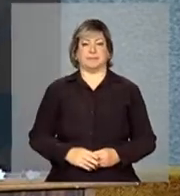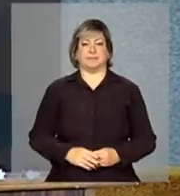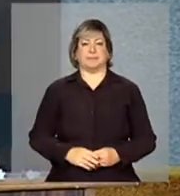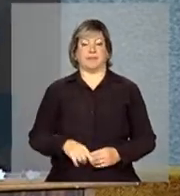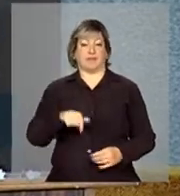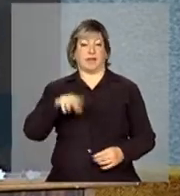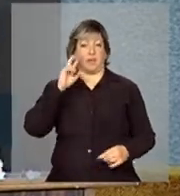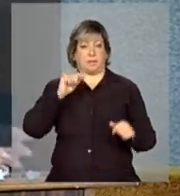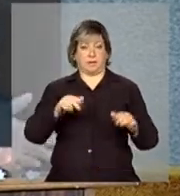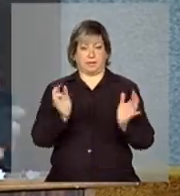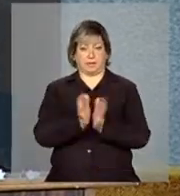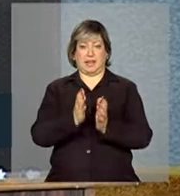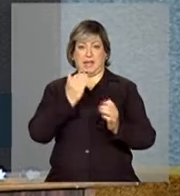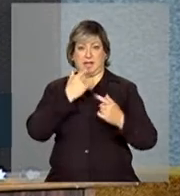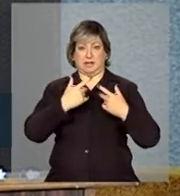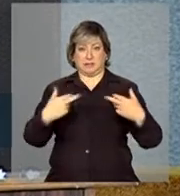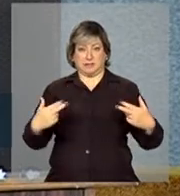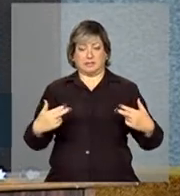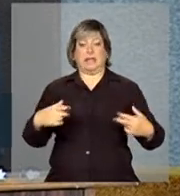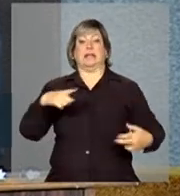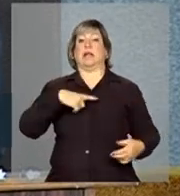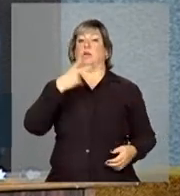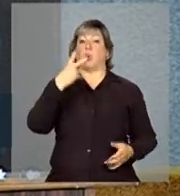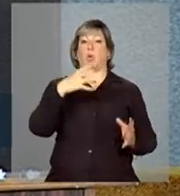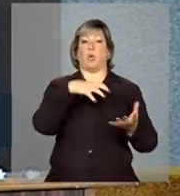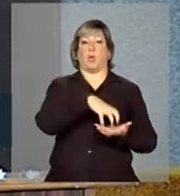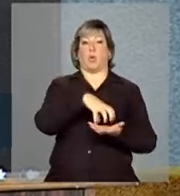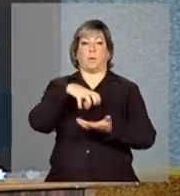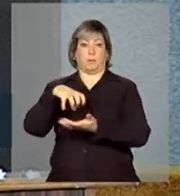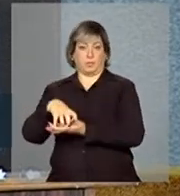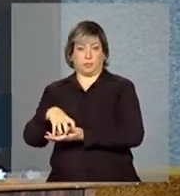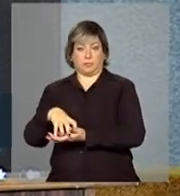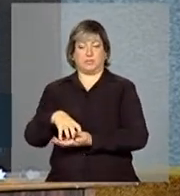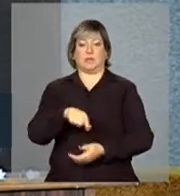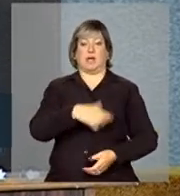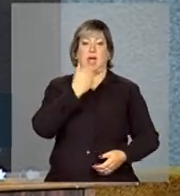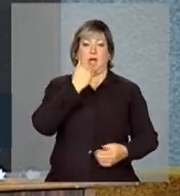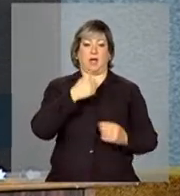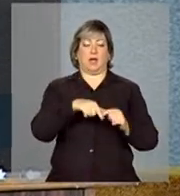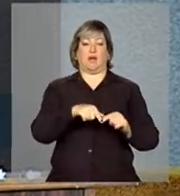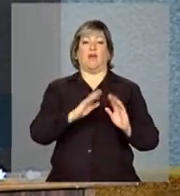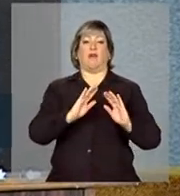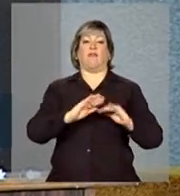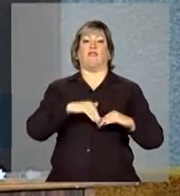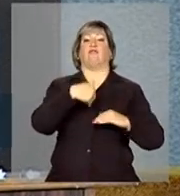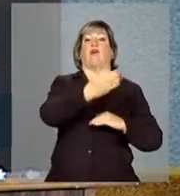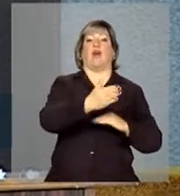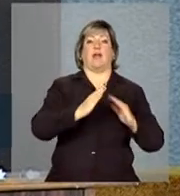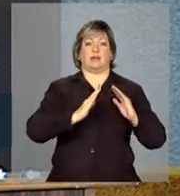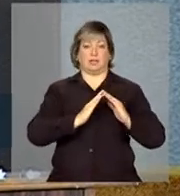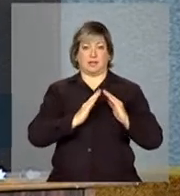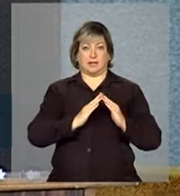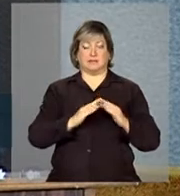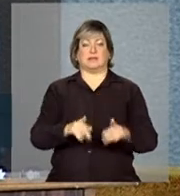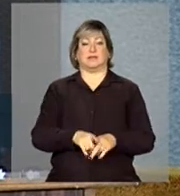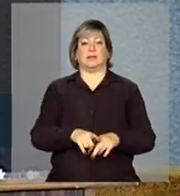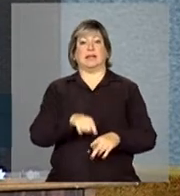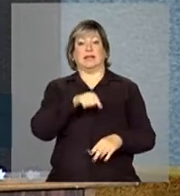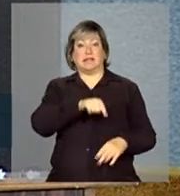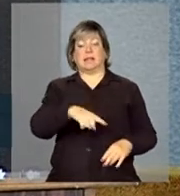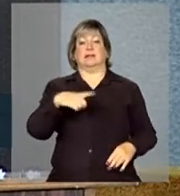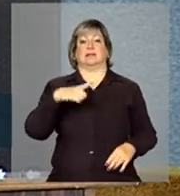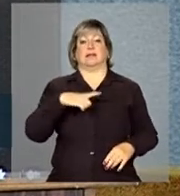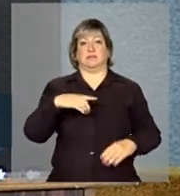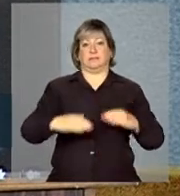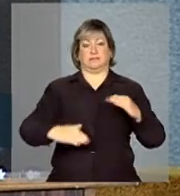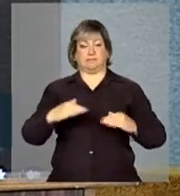alimentação, nós temos dois grupos. A alimentação fora do domicílio, ele tradicionalmente tem uma